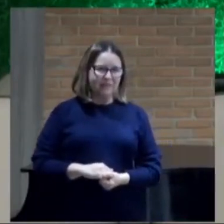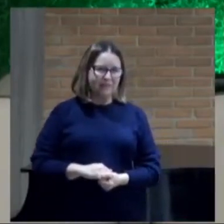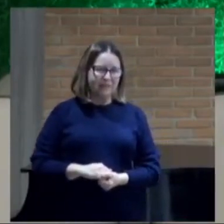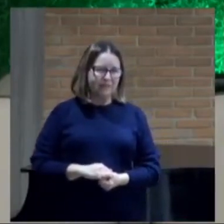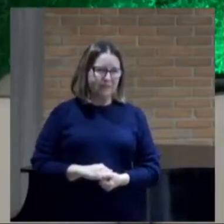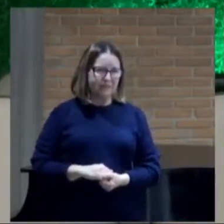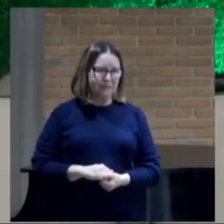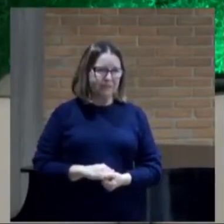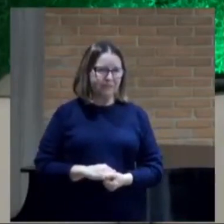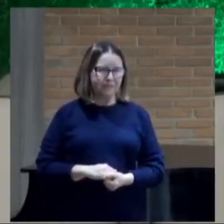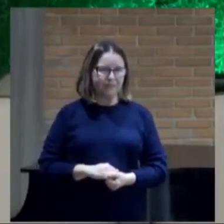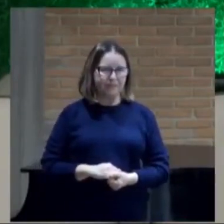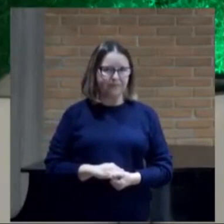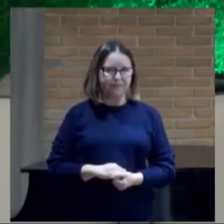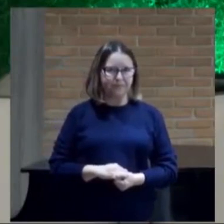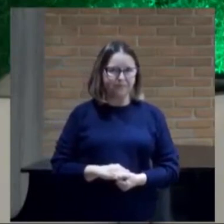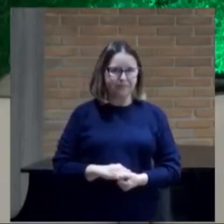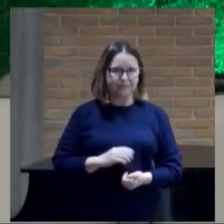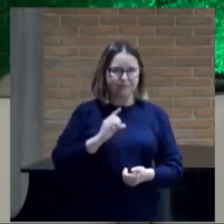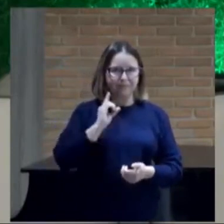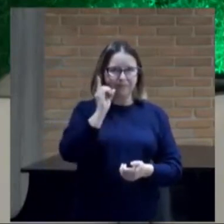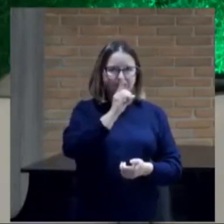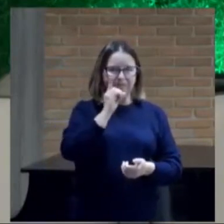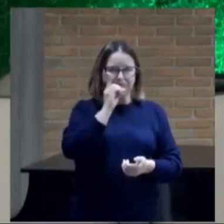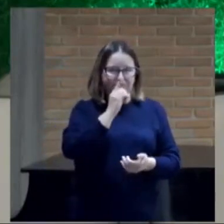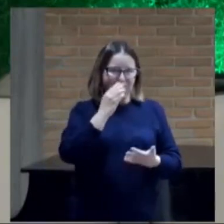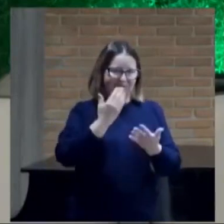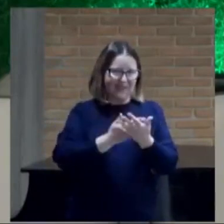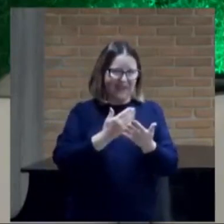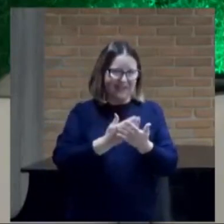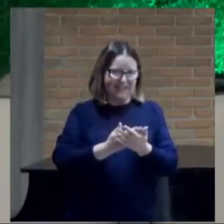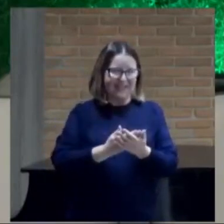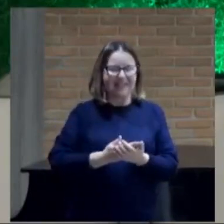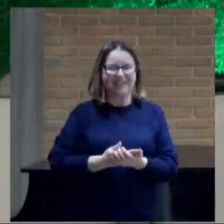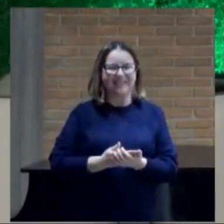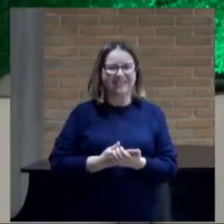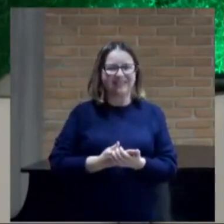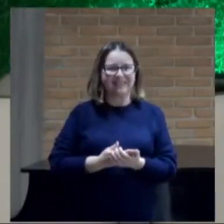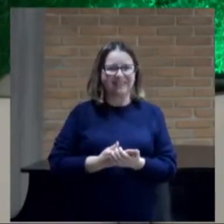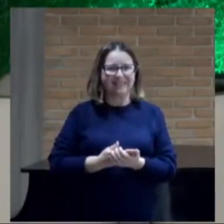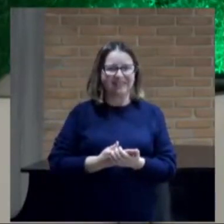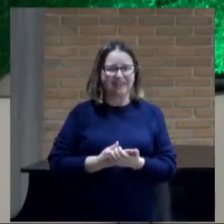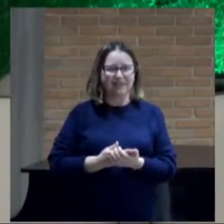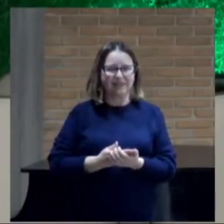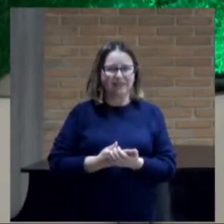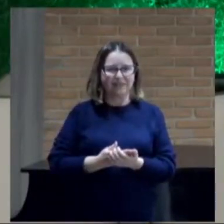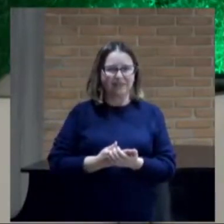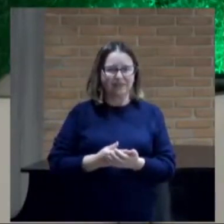No estudo de domingo passado, nós falamos aqui sobre